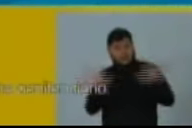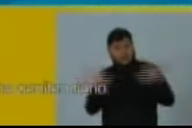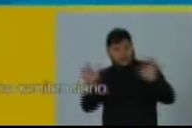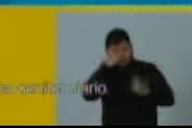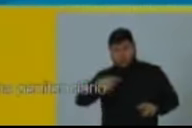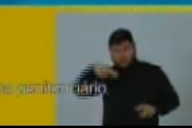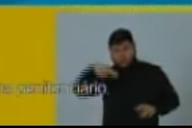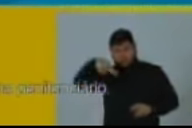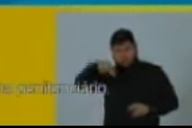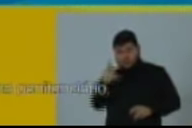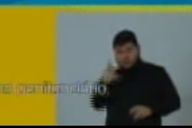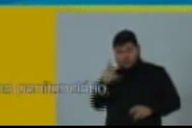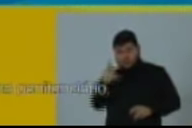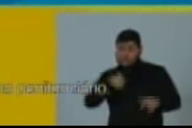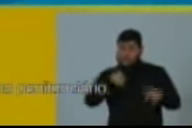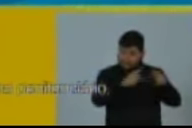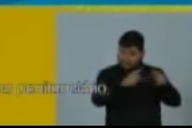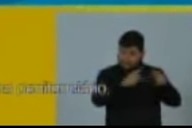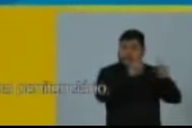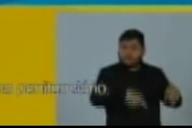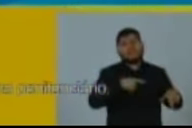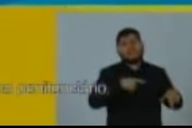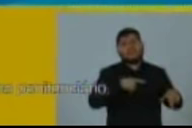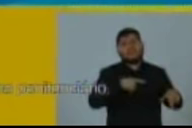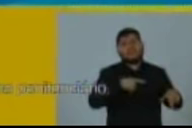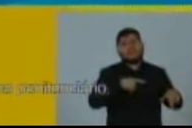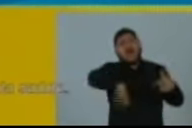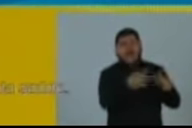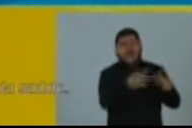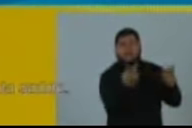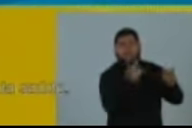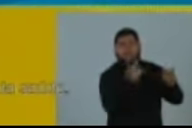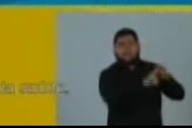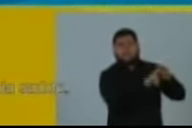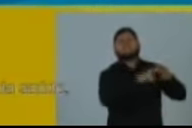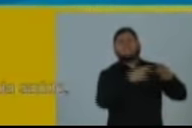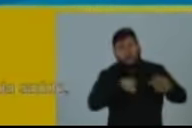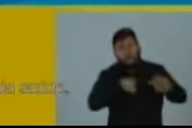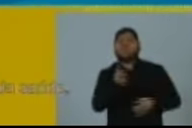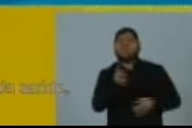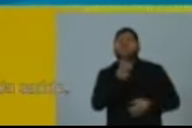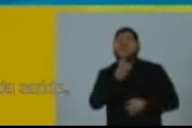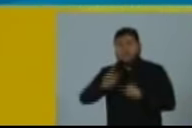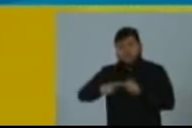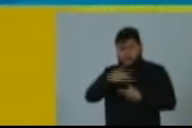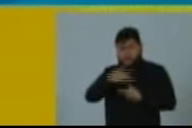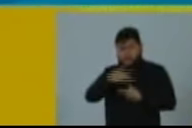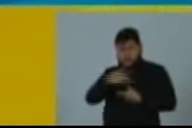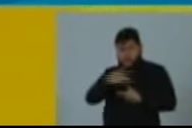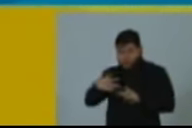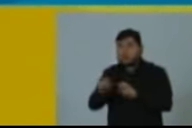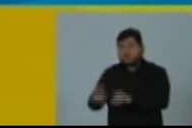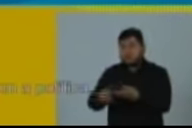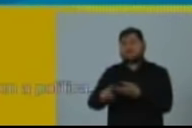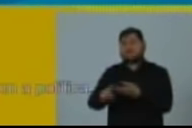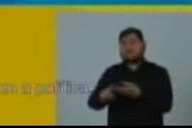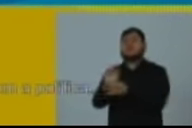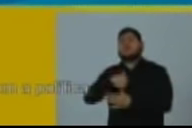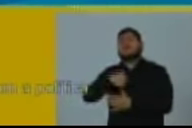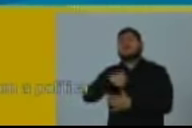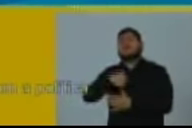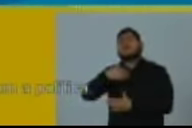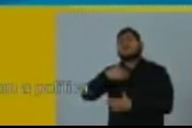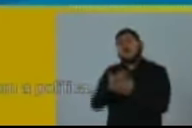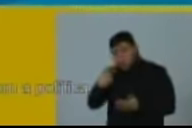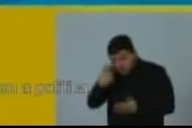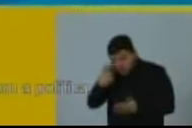Olá, sou Nicinha, servidora pública do sistema penitenciário. Conheço bem de perto os problemas da saúde, educação e segurança. Acredito que a